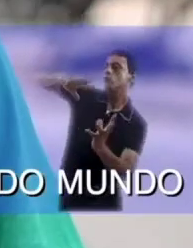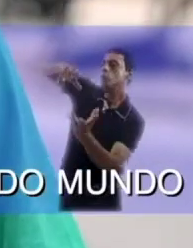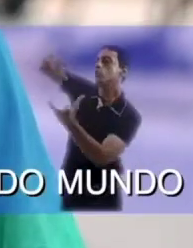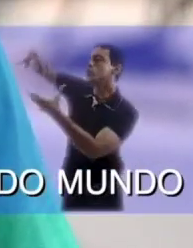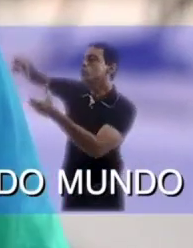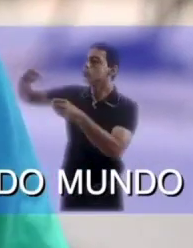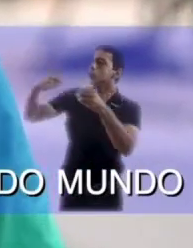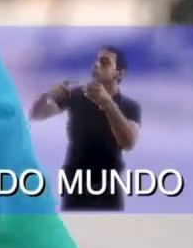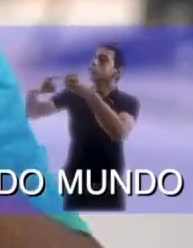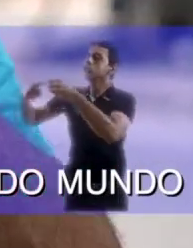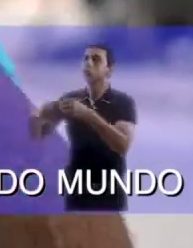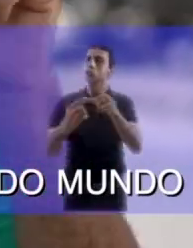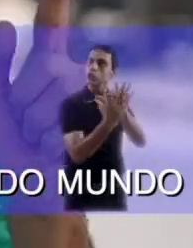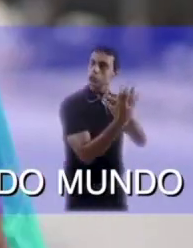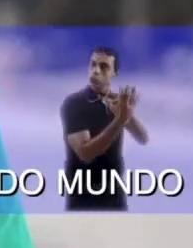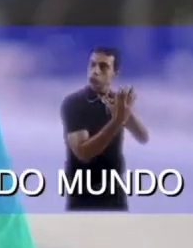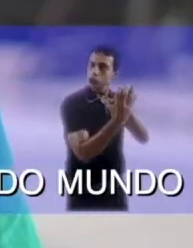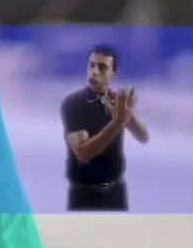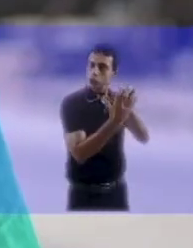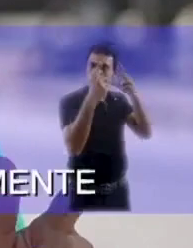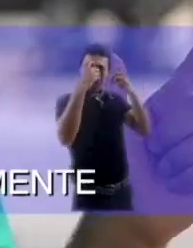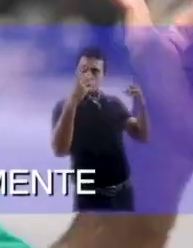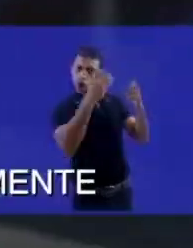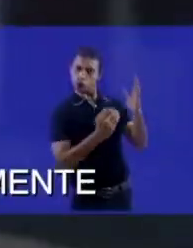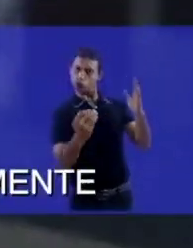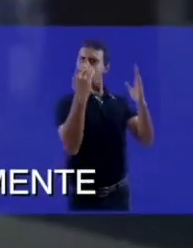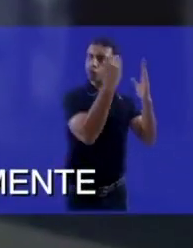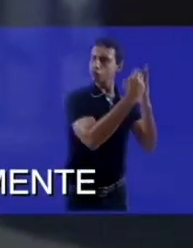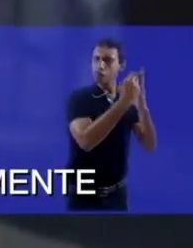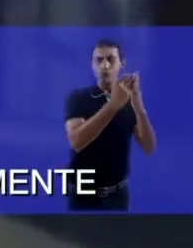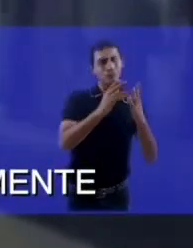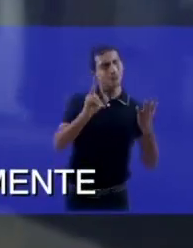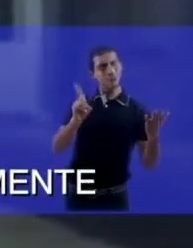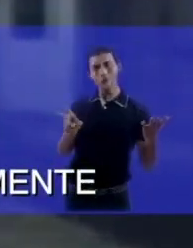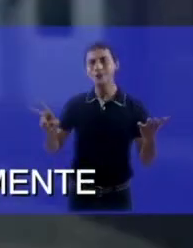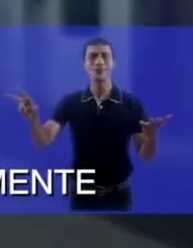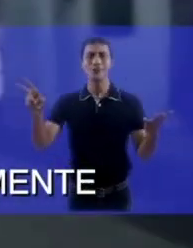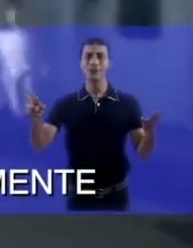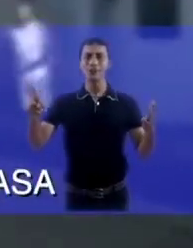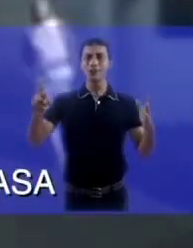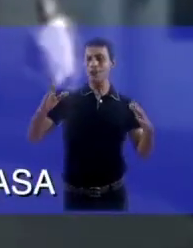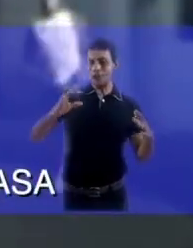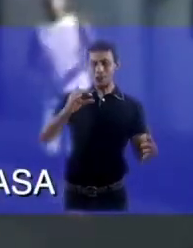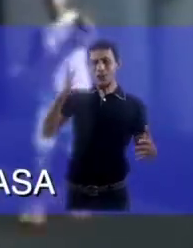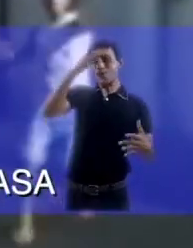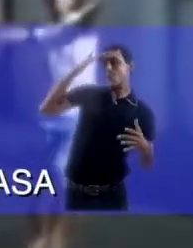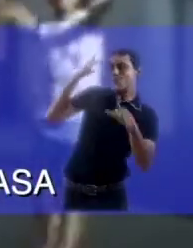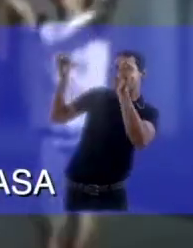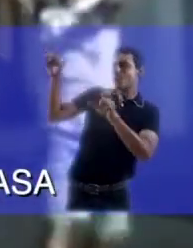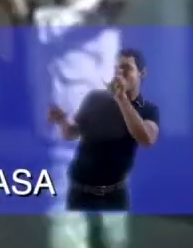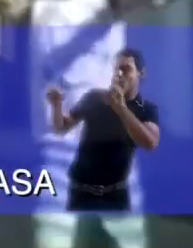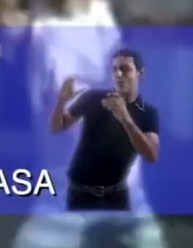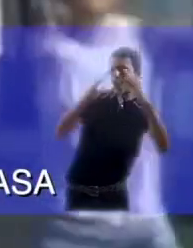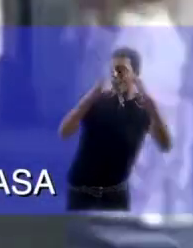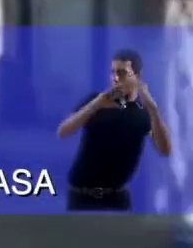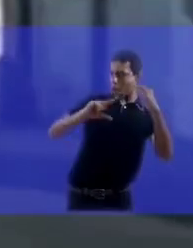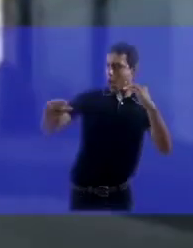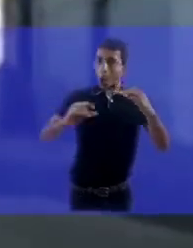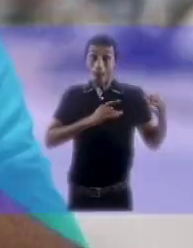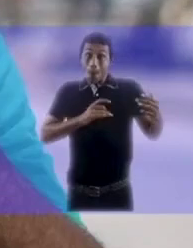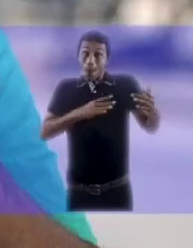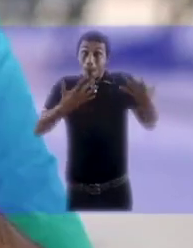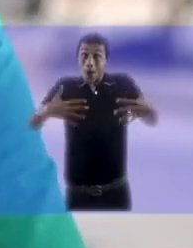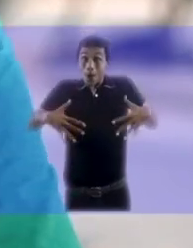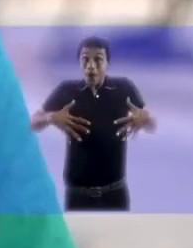Recife é uma das cidades Mais violentas do mundo Cenas como essa Se repetem diariamente As pessoas têm medo De sair de casa